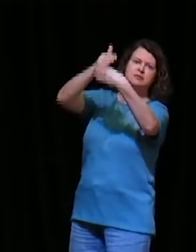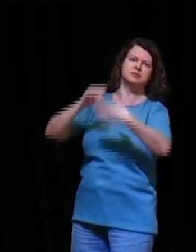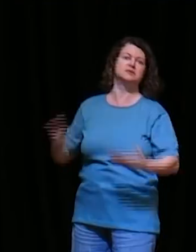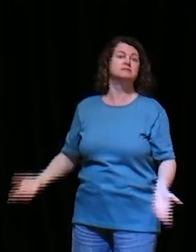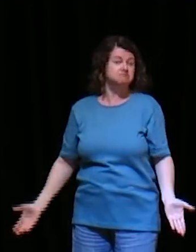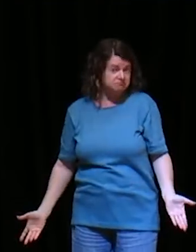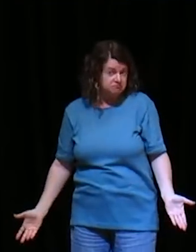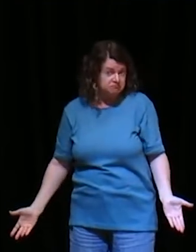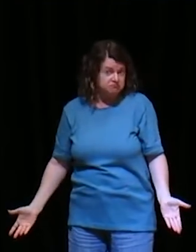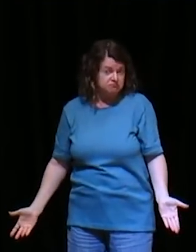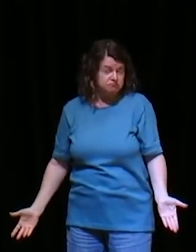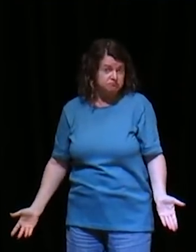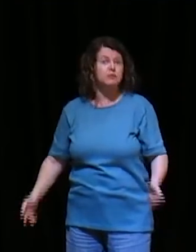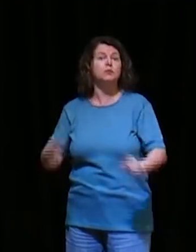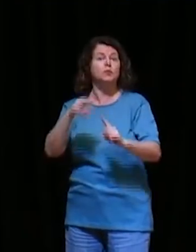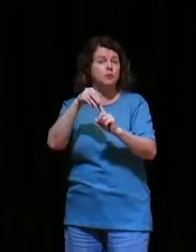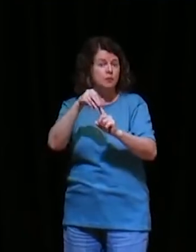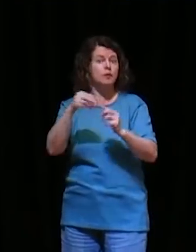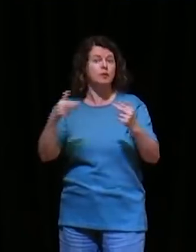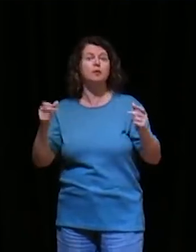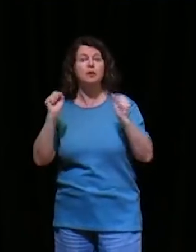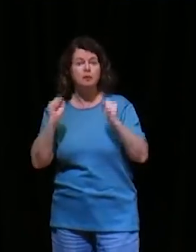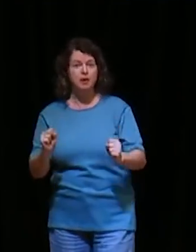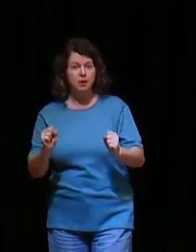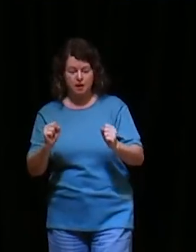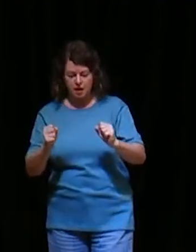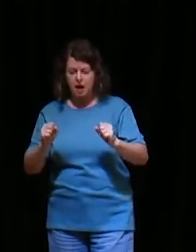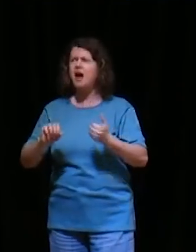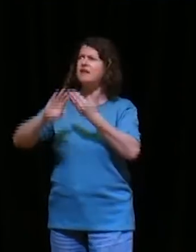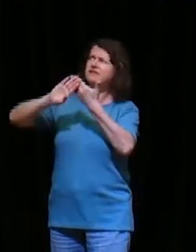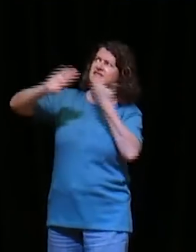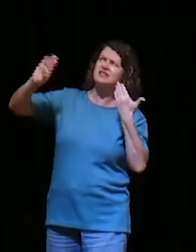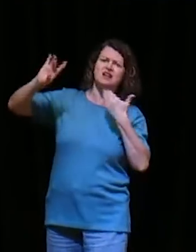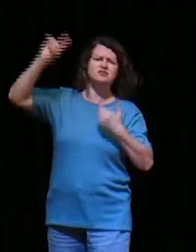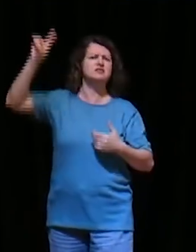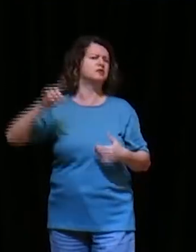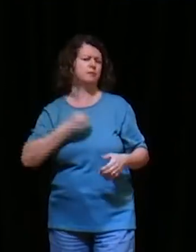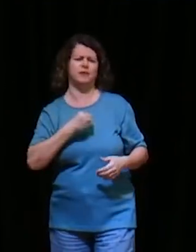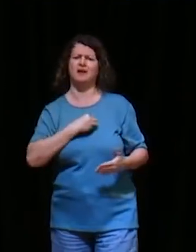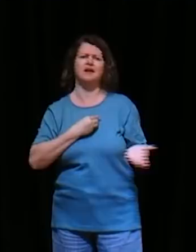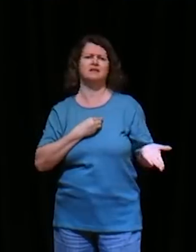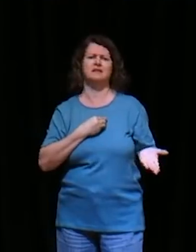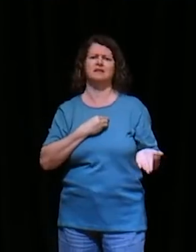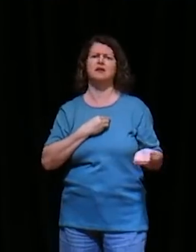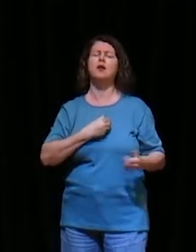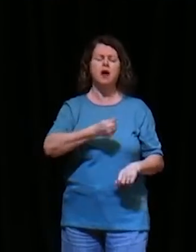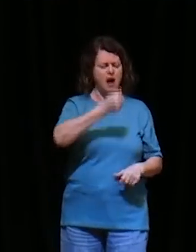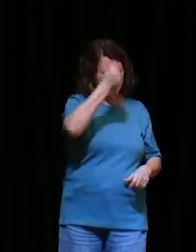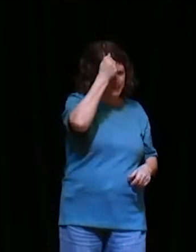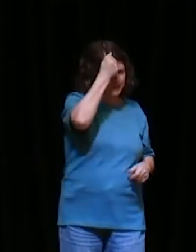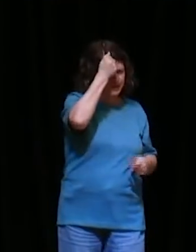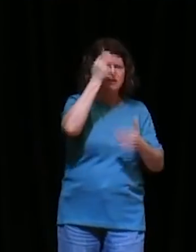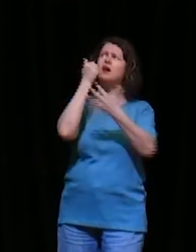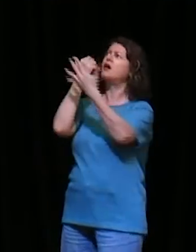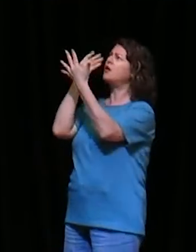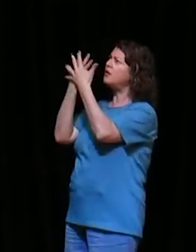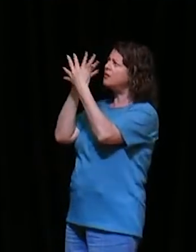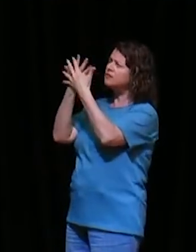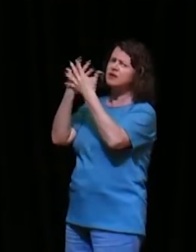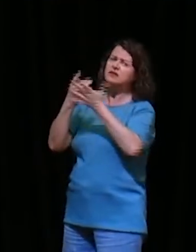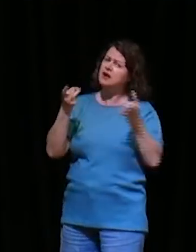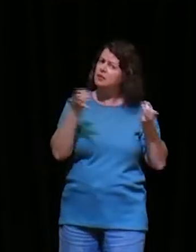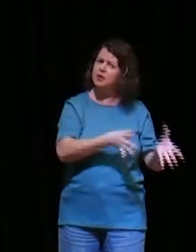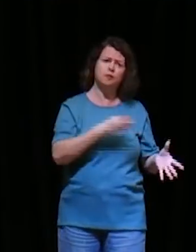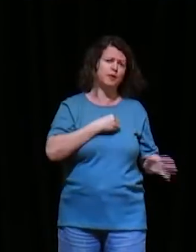a única coisa que pode afastar a gente de Deus, é o pecado, então, confessa o teu pecado, abandona o teu pecado, que a tua vida vai ser restaurada,